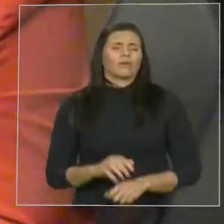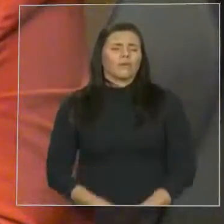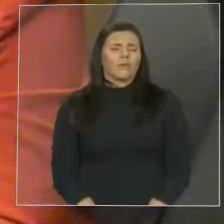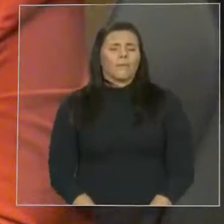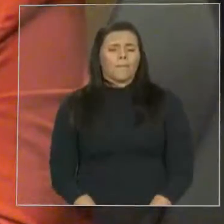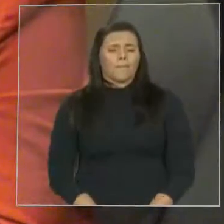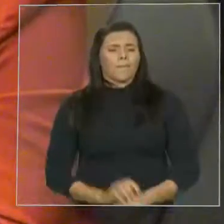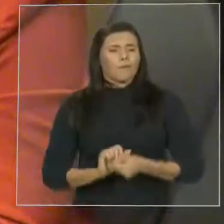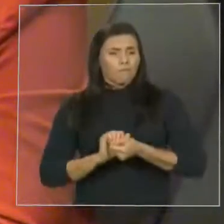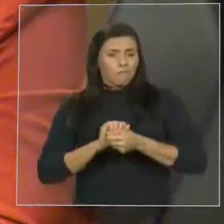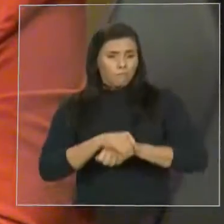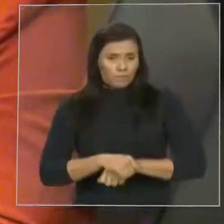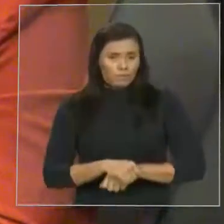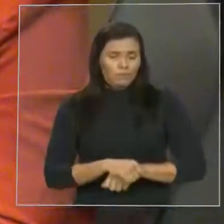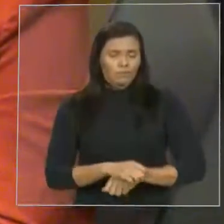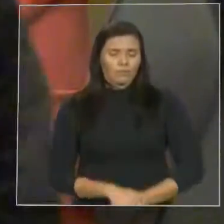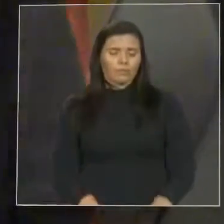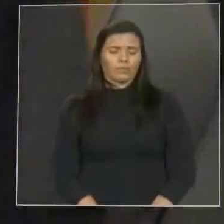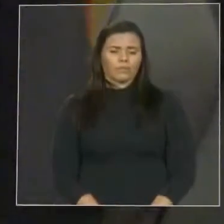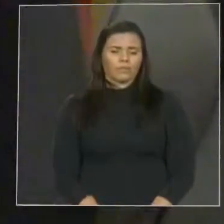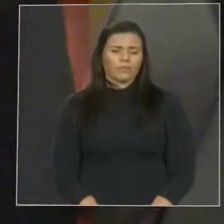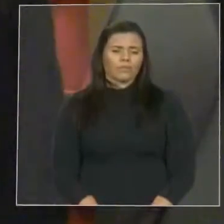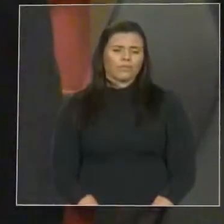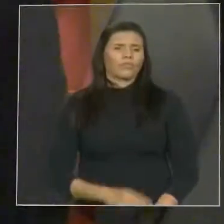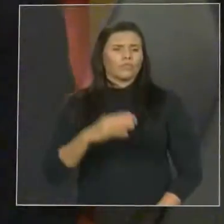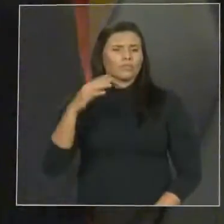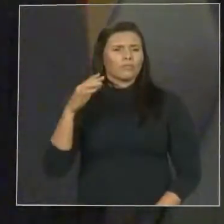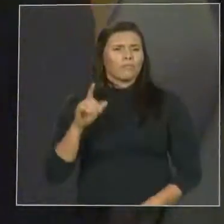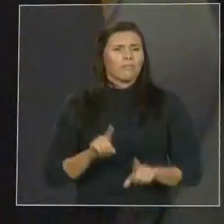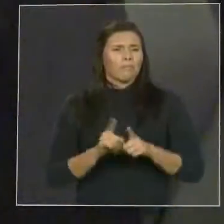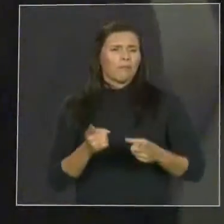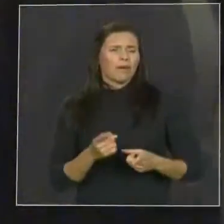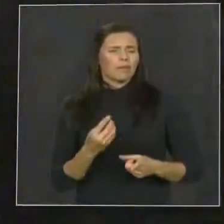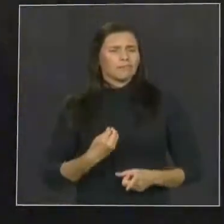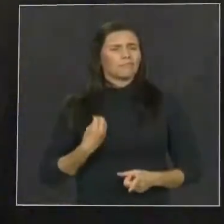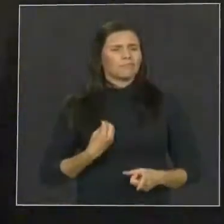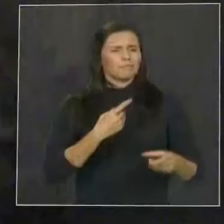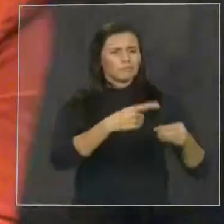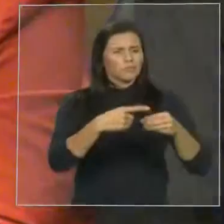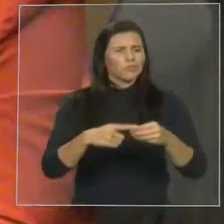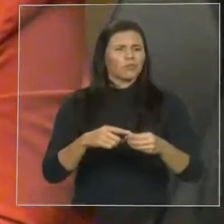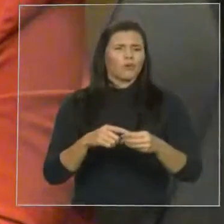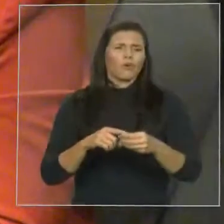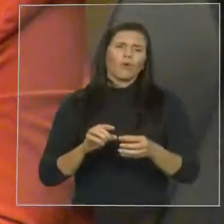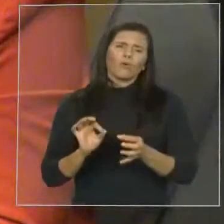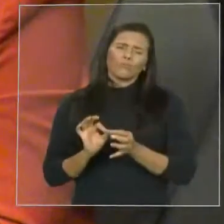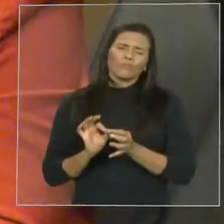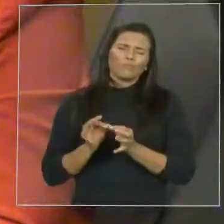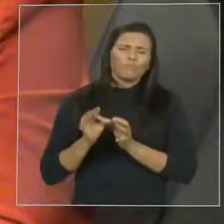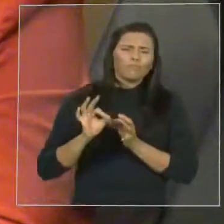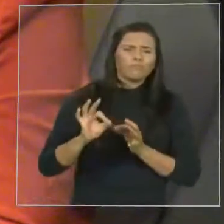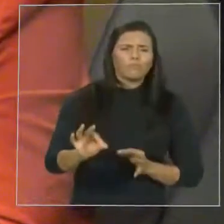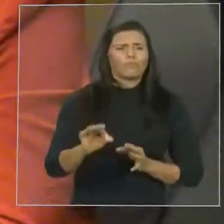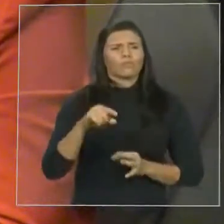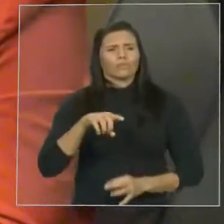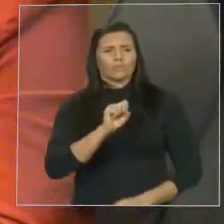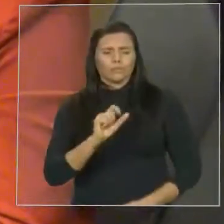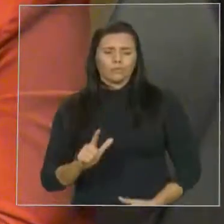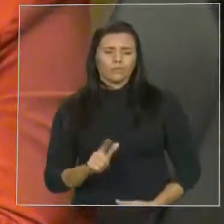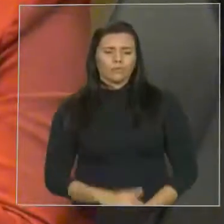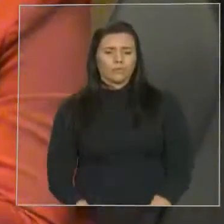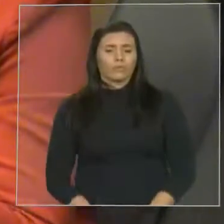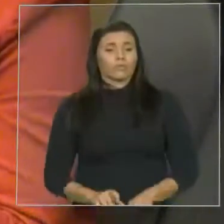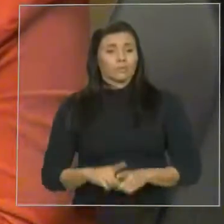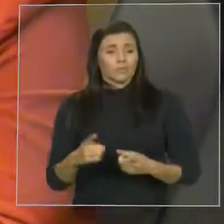até pela distância da capital e também pelo fortalecimento da Universidade do Sul do Maranhão, tornando